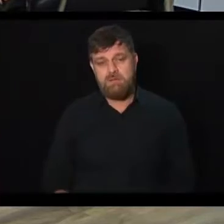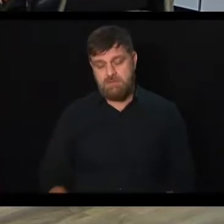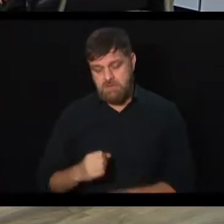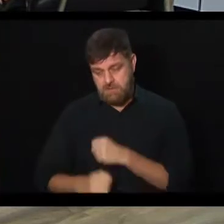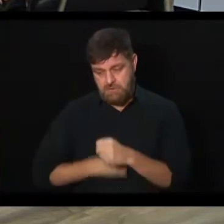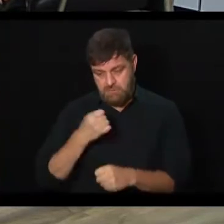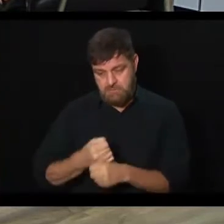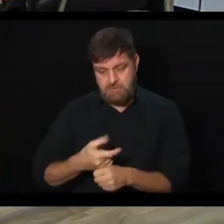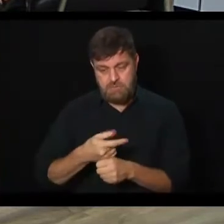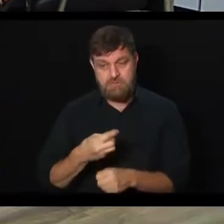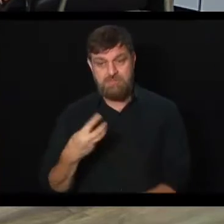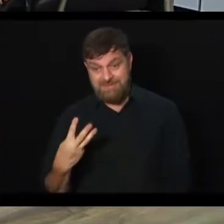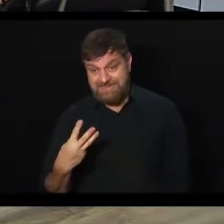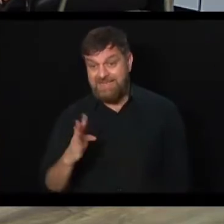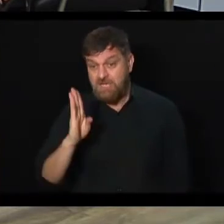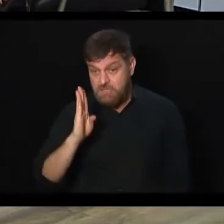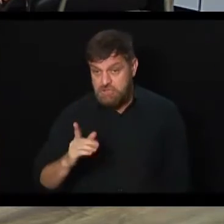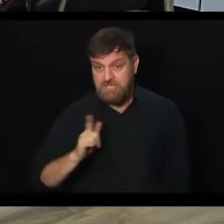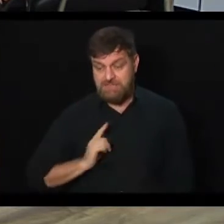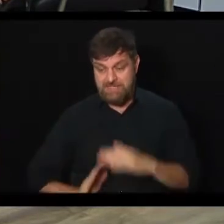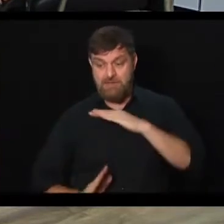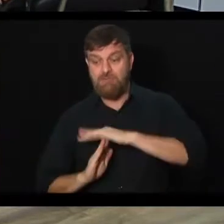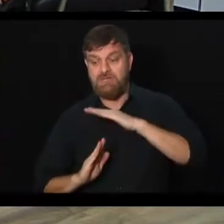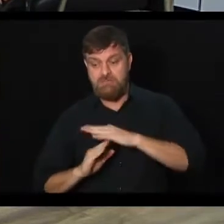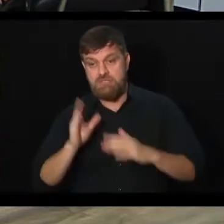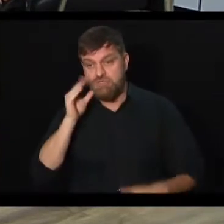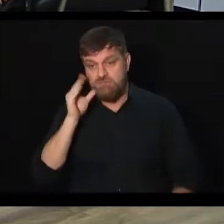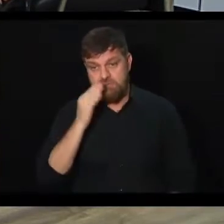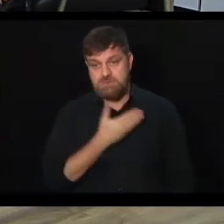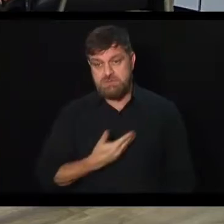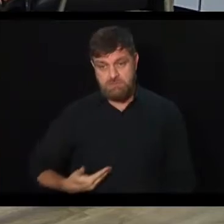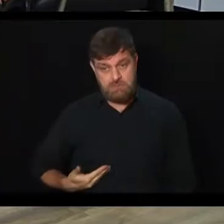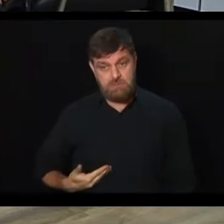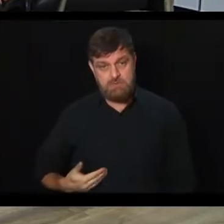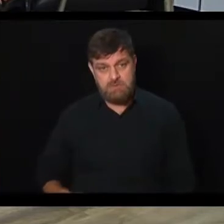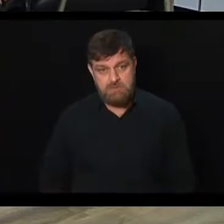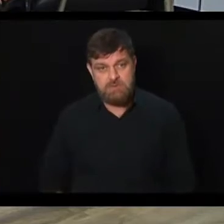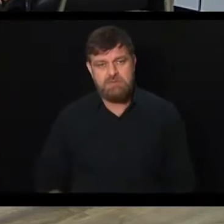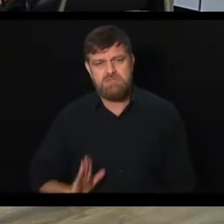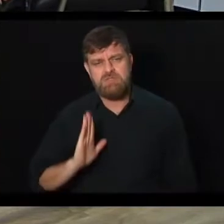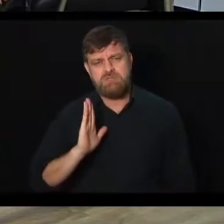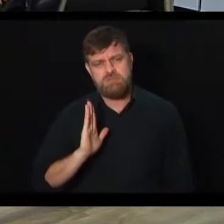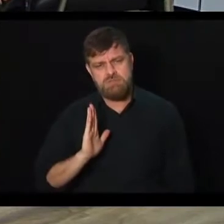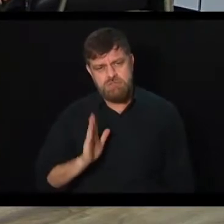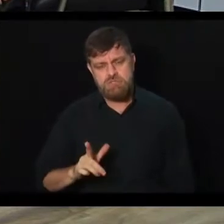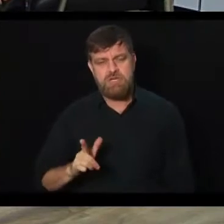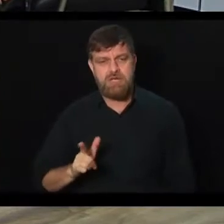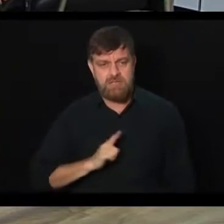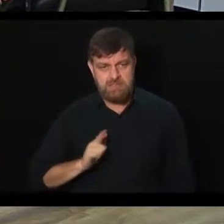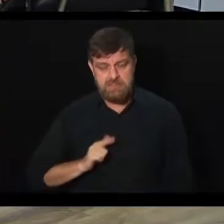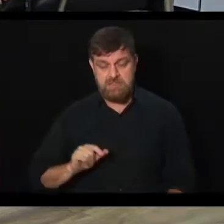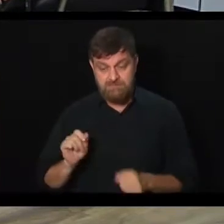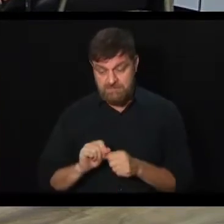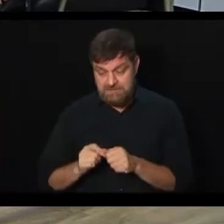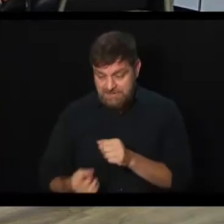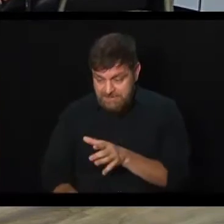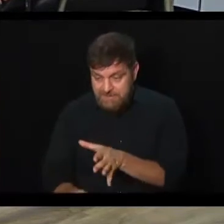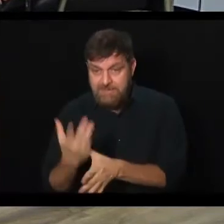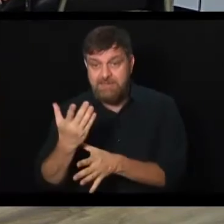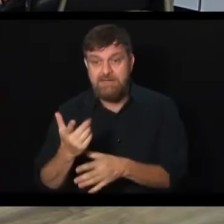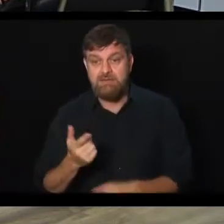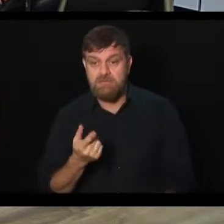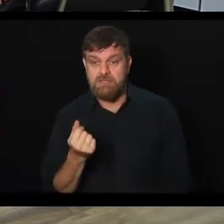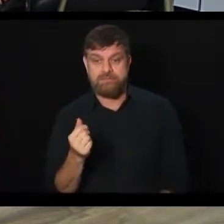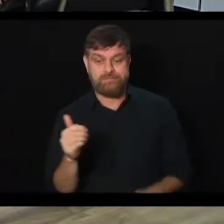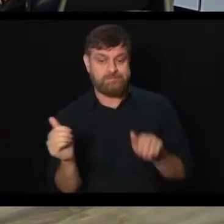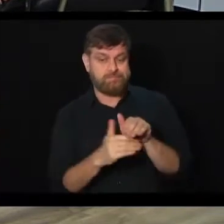já existe o teto para o servidor público. O teto, ele existe, e tanto que isso incentivou a criação dos fundos